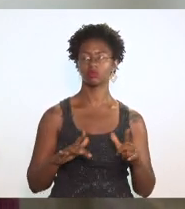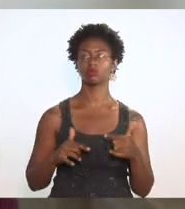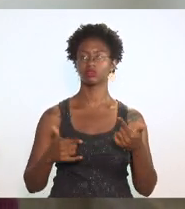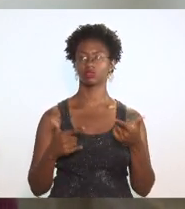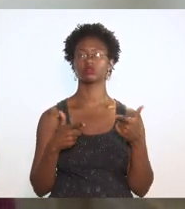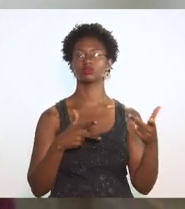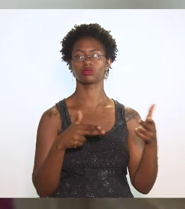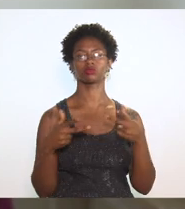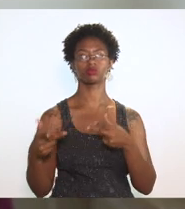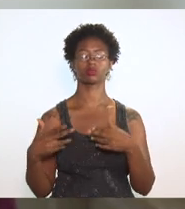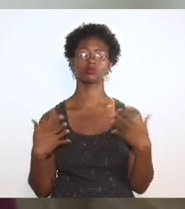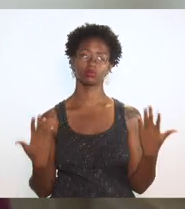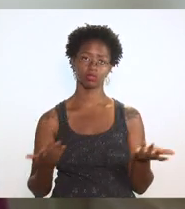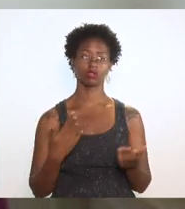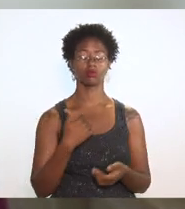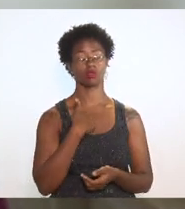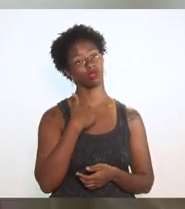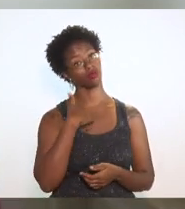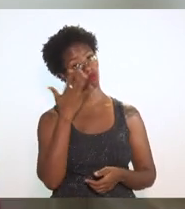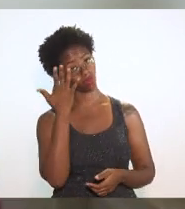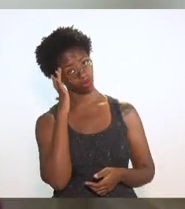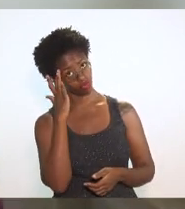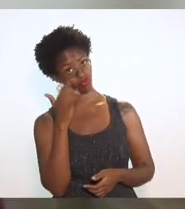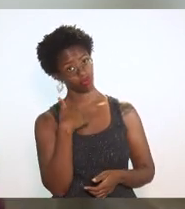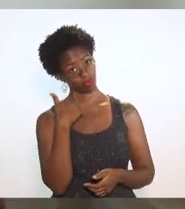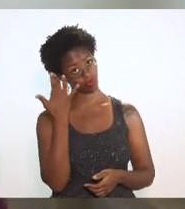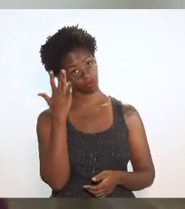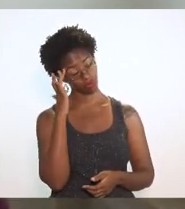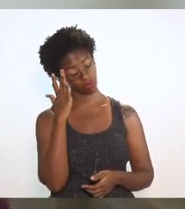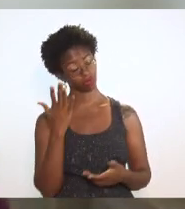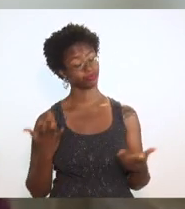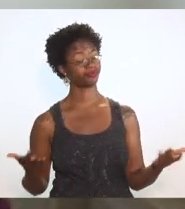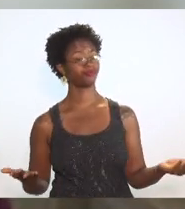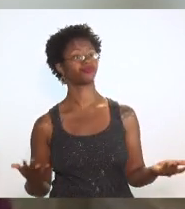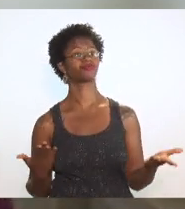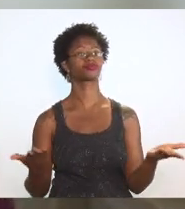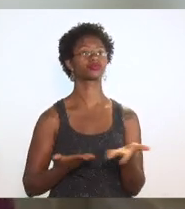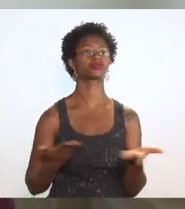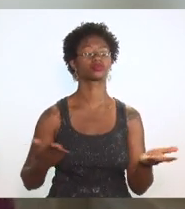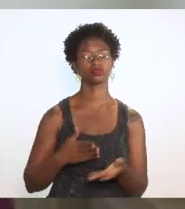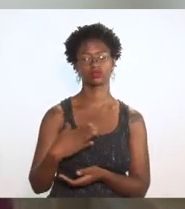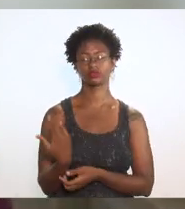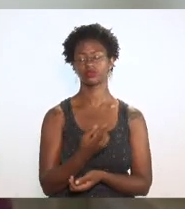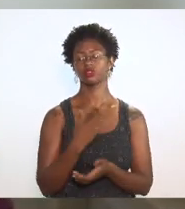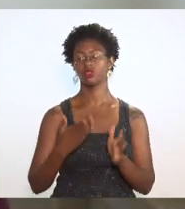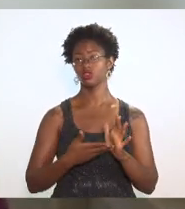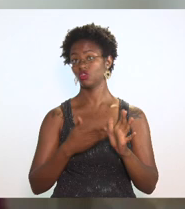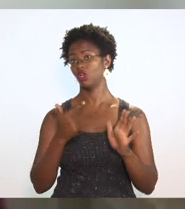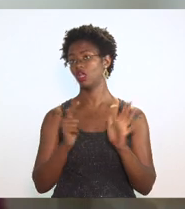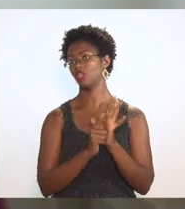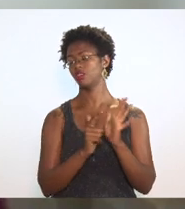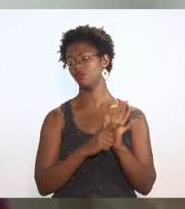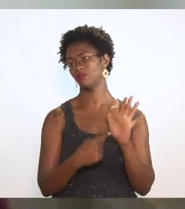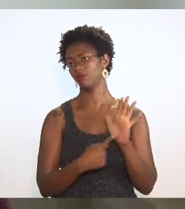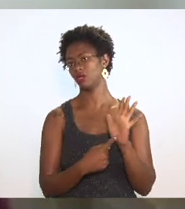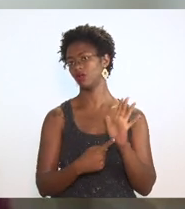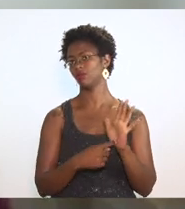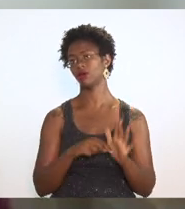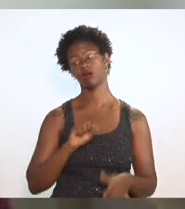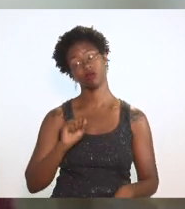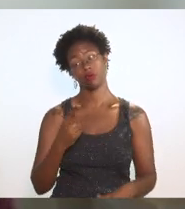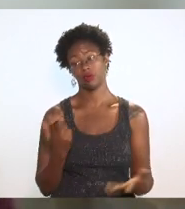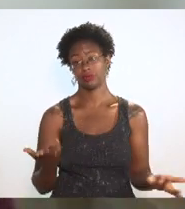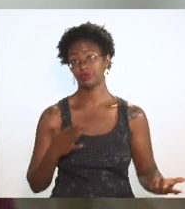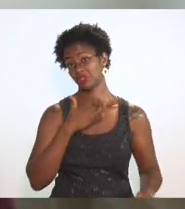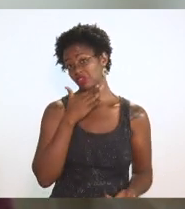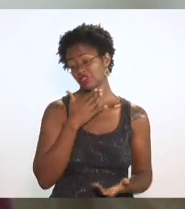então eu tenho impressão que agora nós vamos tirar isso do papel porque senão vamos morrer na